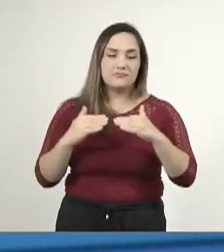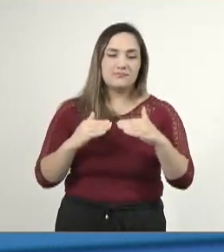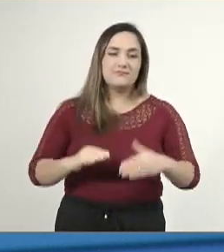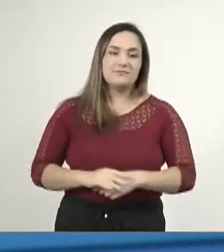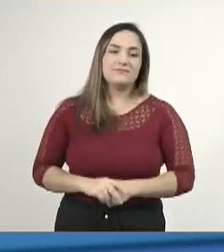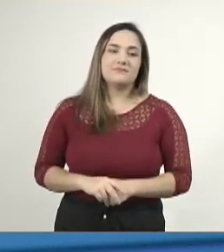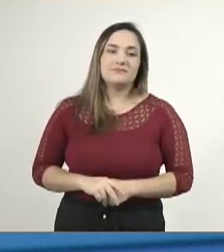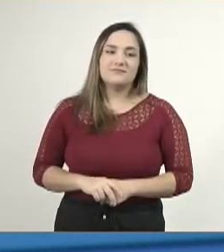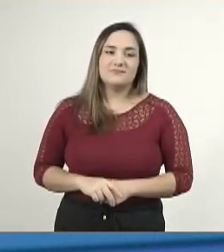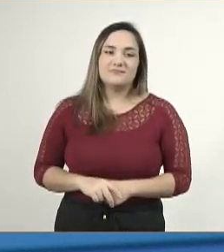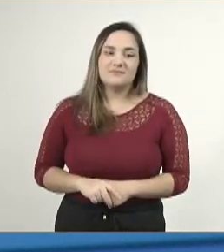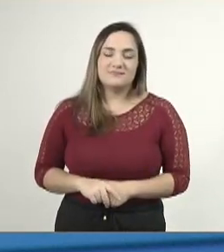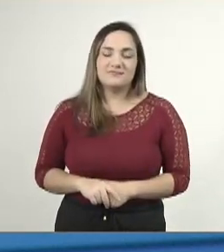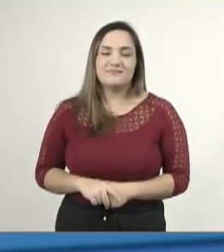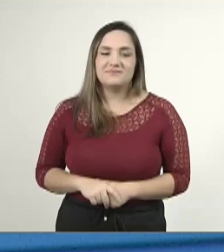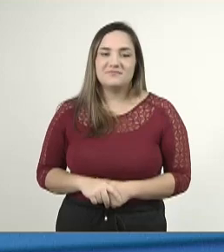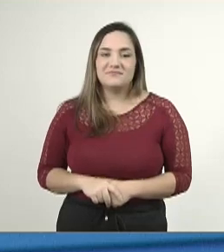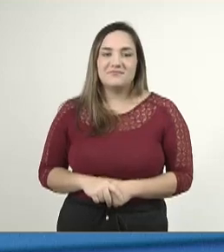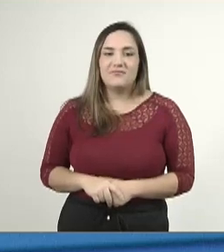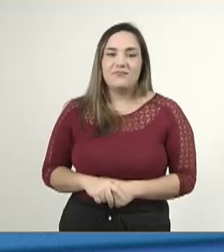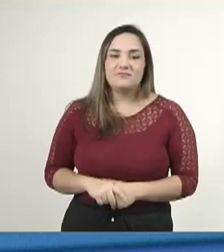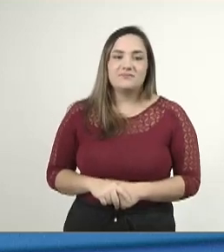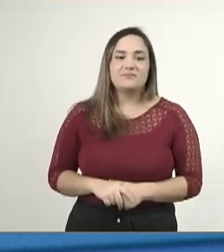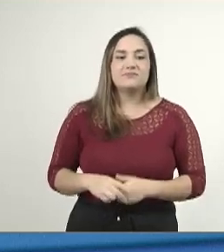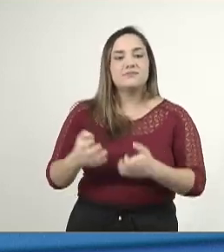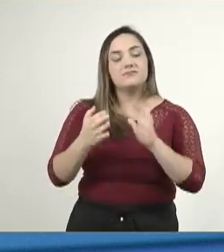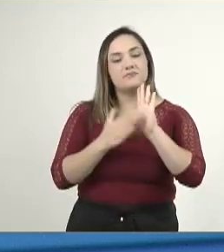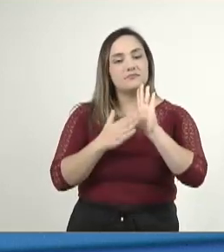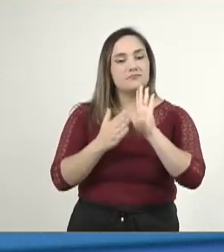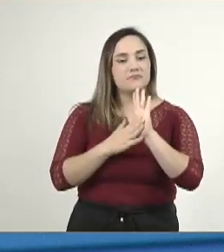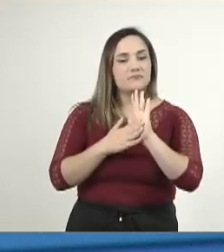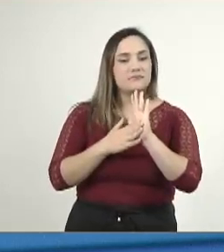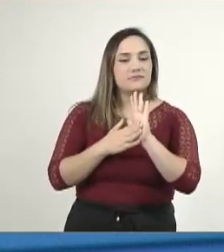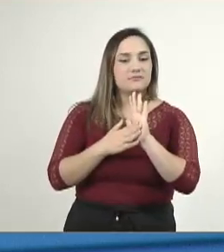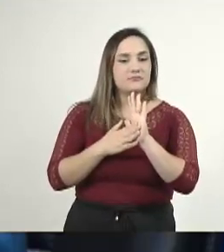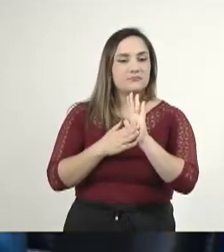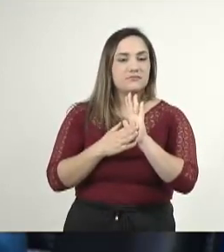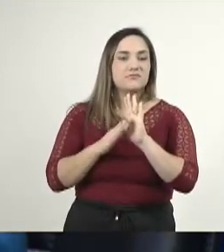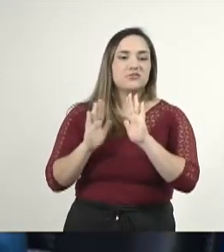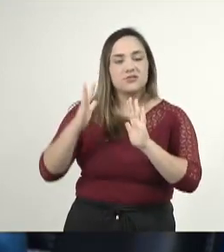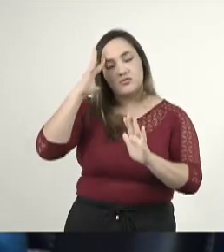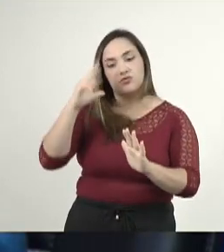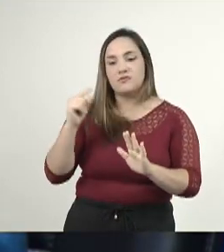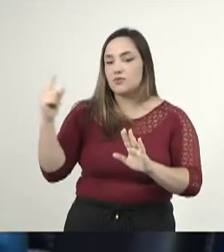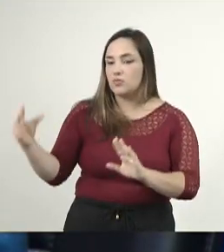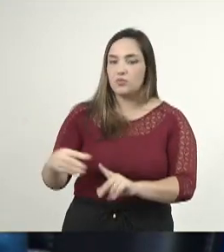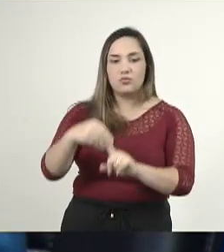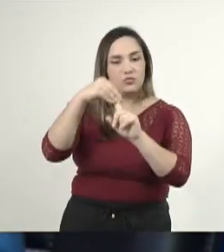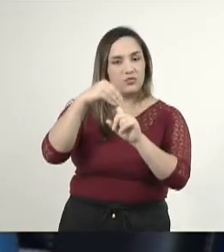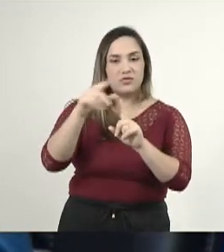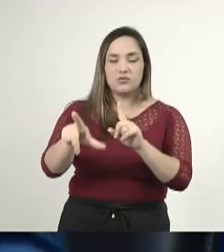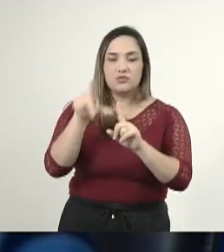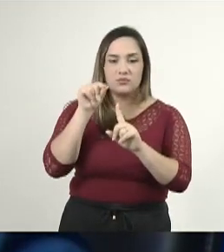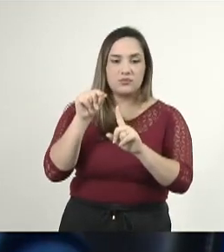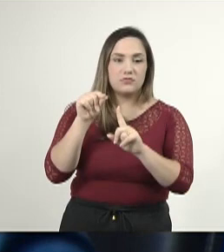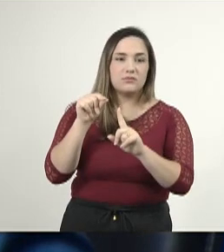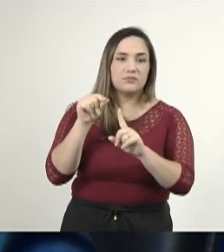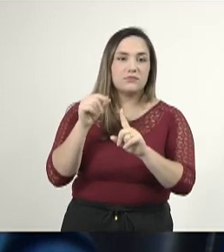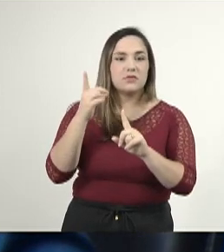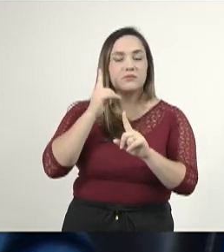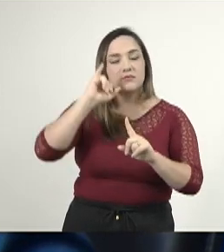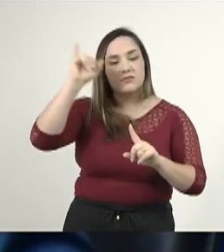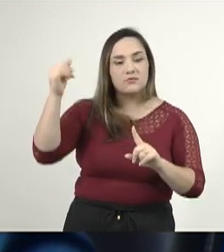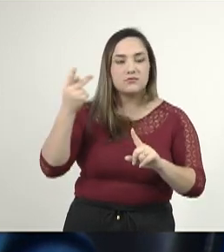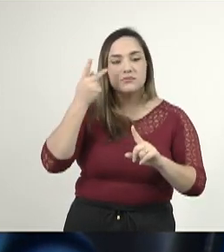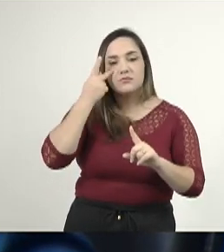E é propor, vossa excelência, para criar uma jurisprudência na Casa, já que o deputado Catan